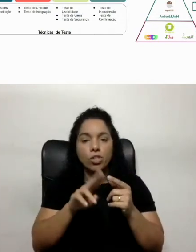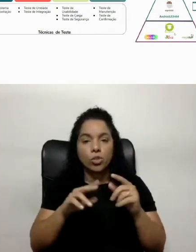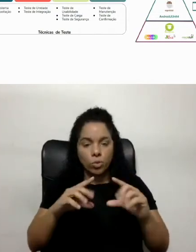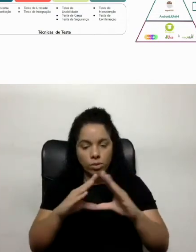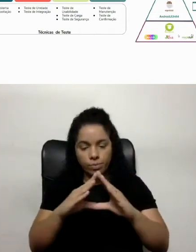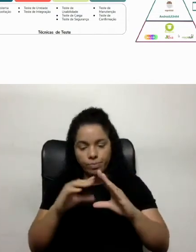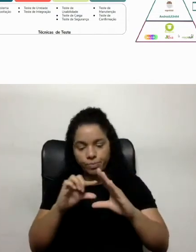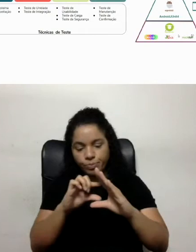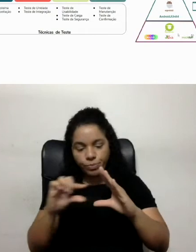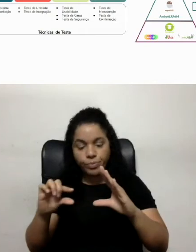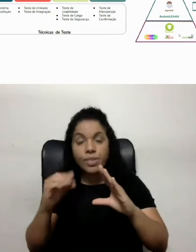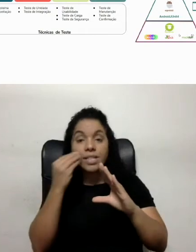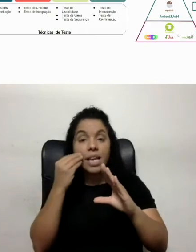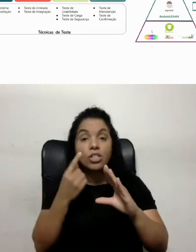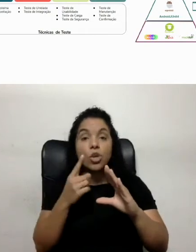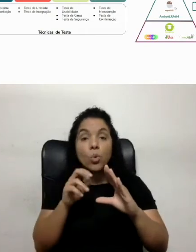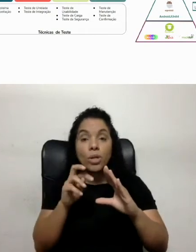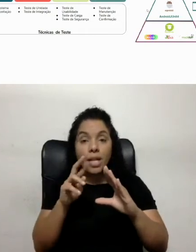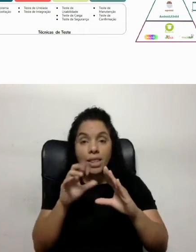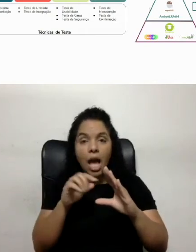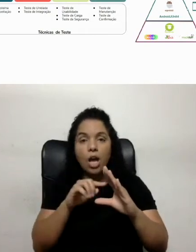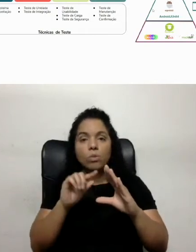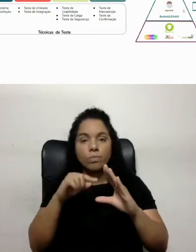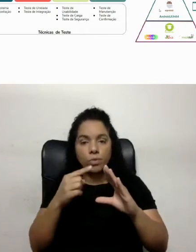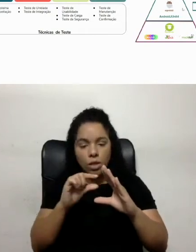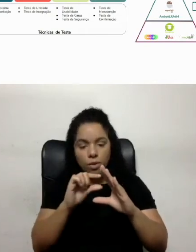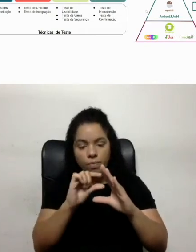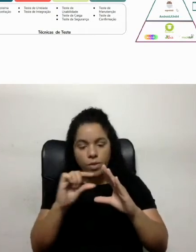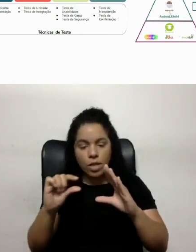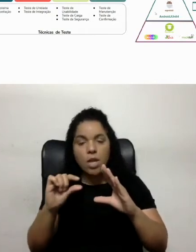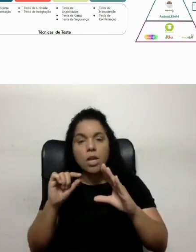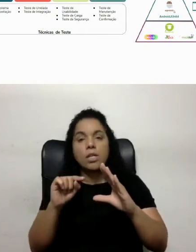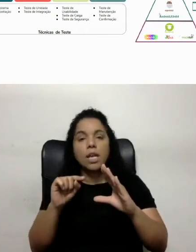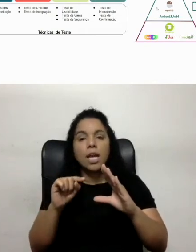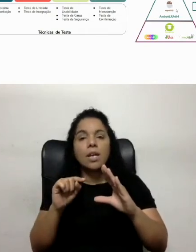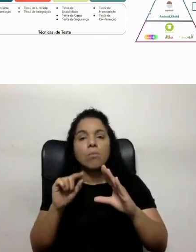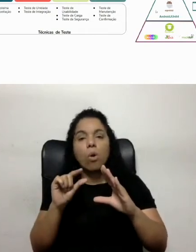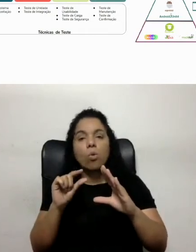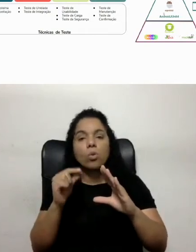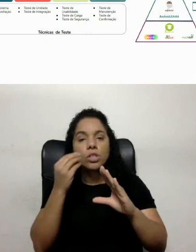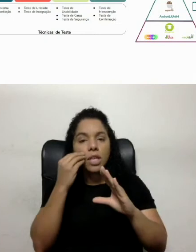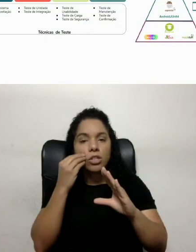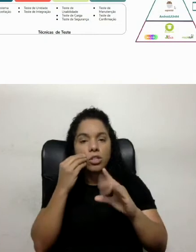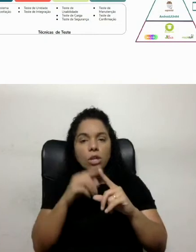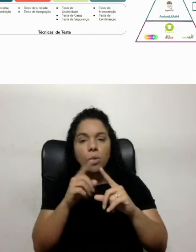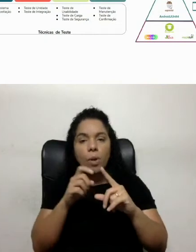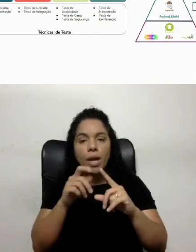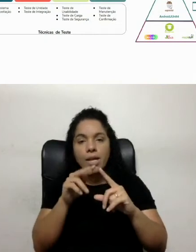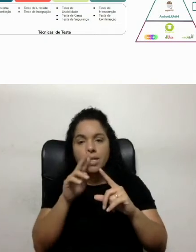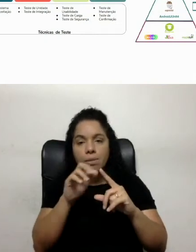gente tem os testes unitários, e depois a gente vem aí o teste de, um pouquinho com o teste aí com o Express, né?